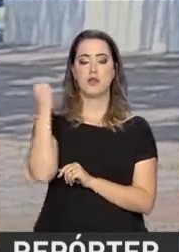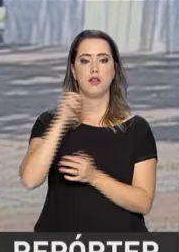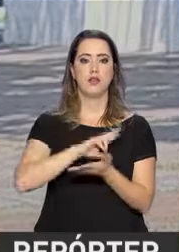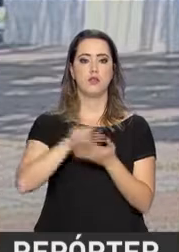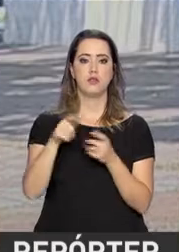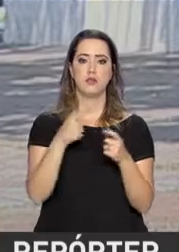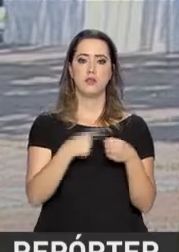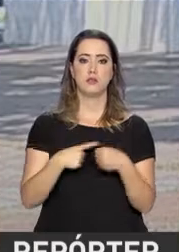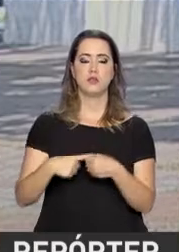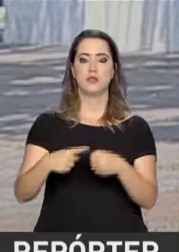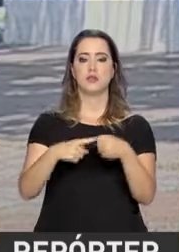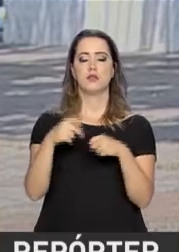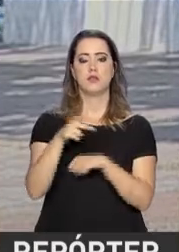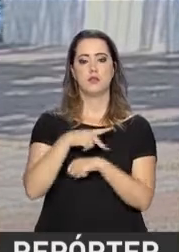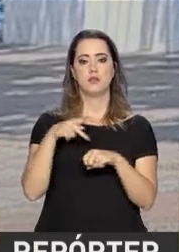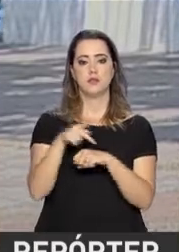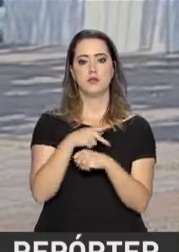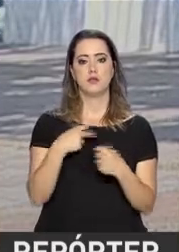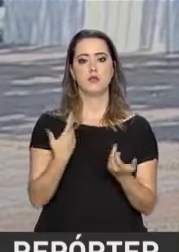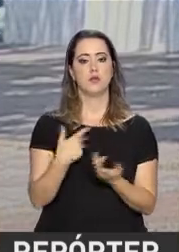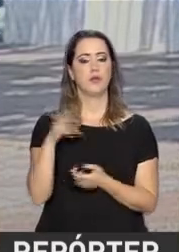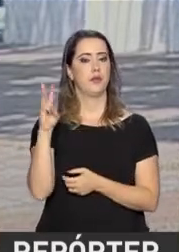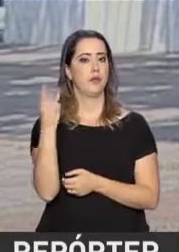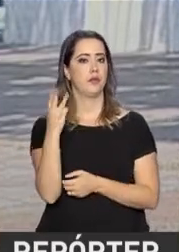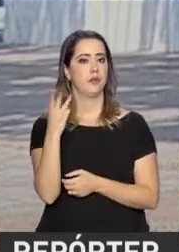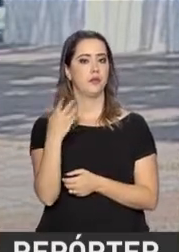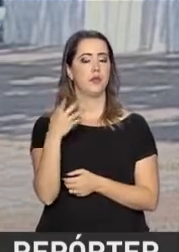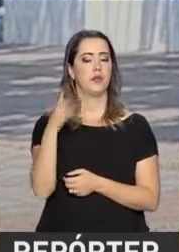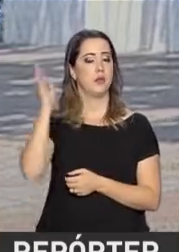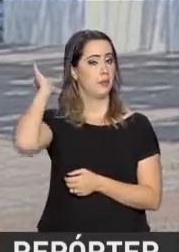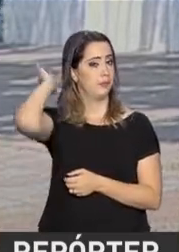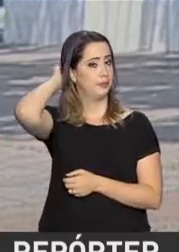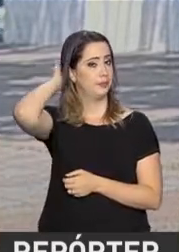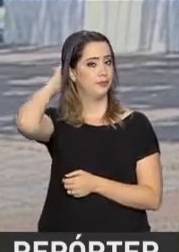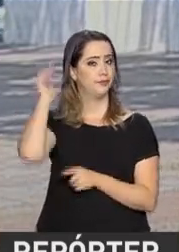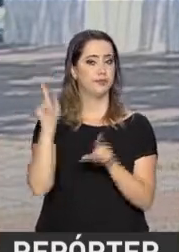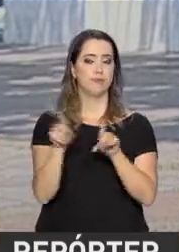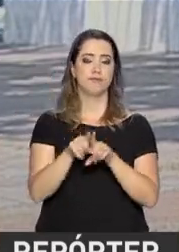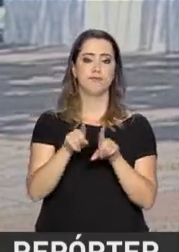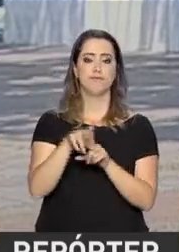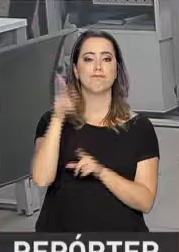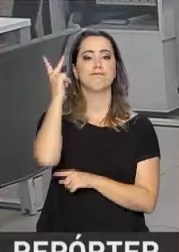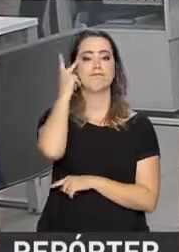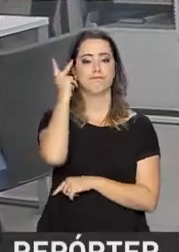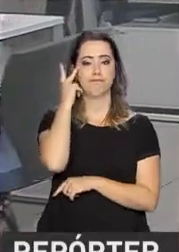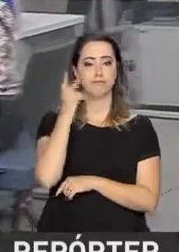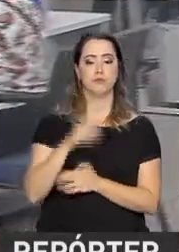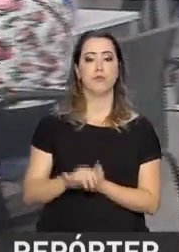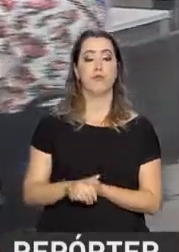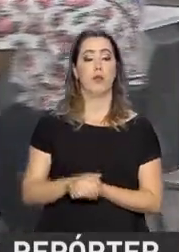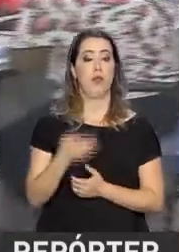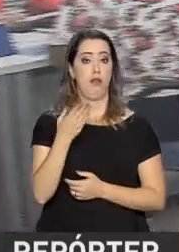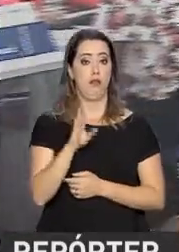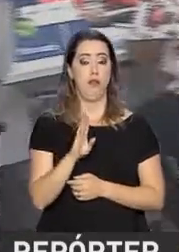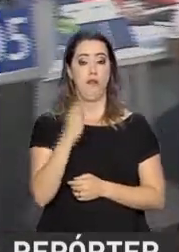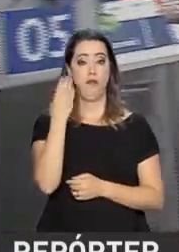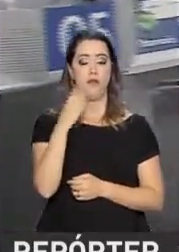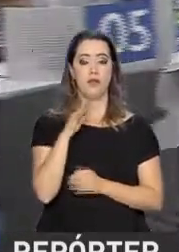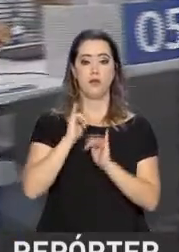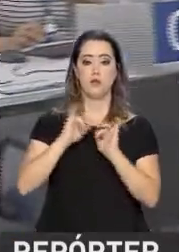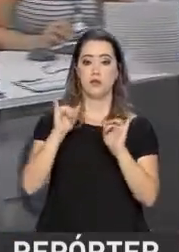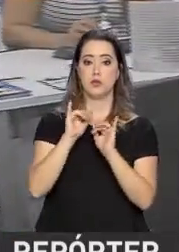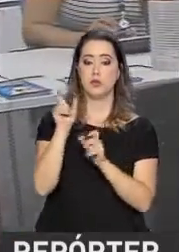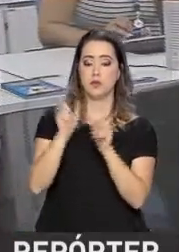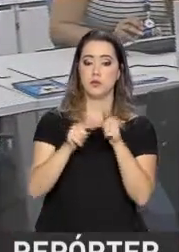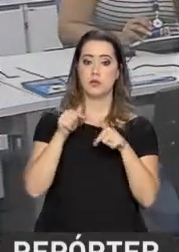em várias cidades do país, como São Luís, no Maranhão, Belém, no Pará e também São Paulo. A fraude foi denunciada pelos